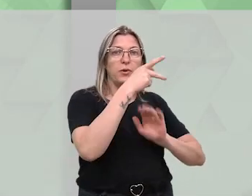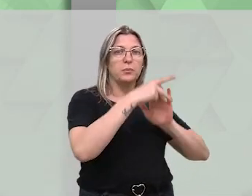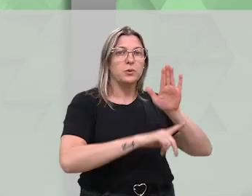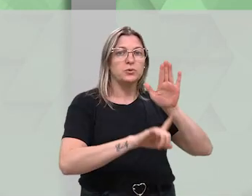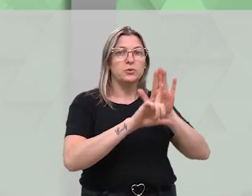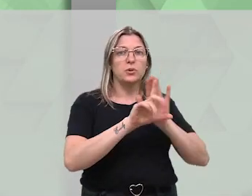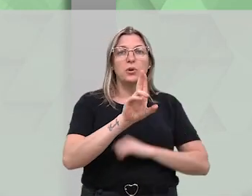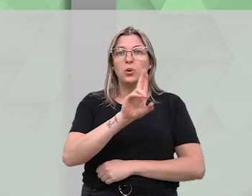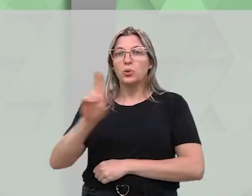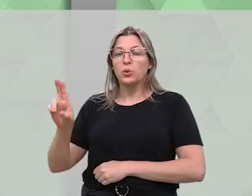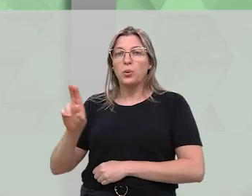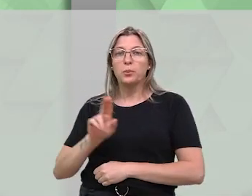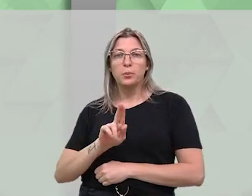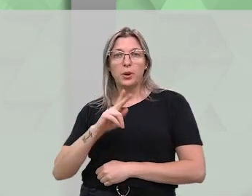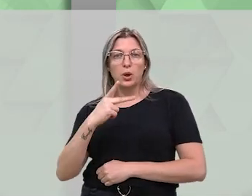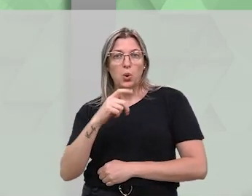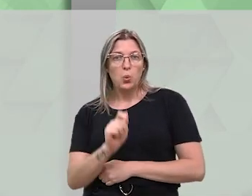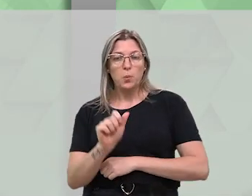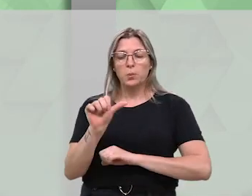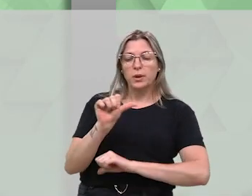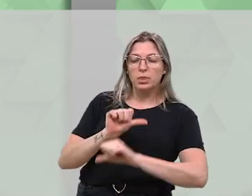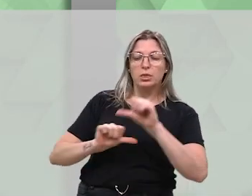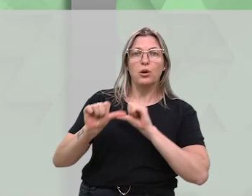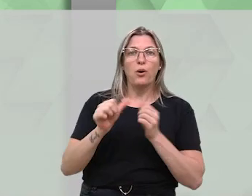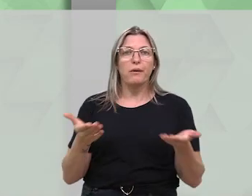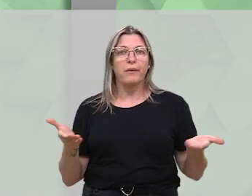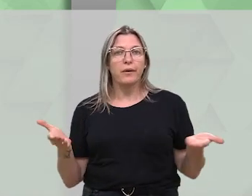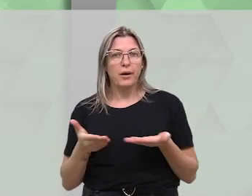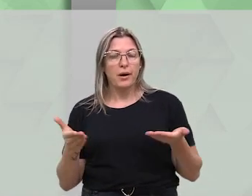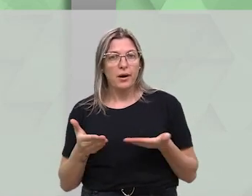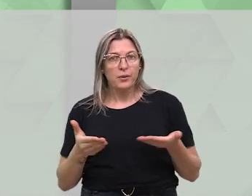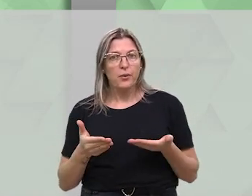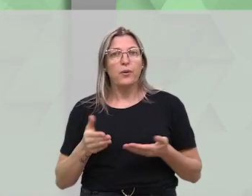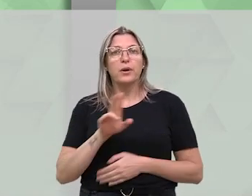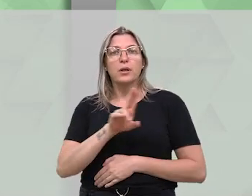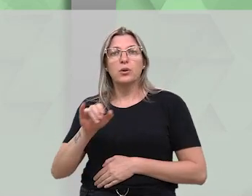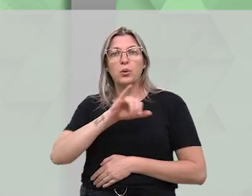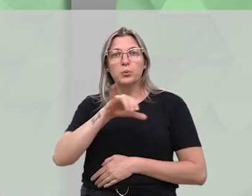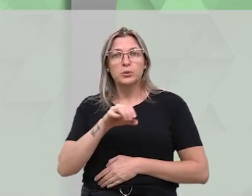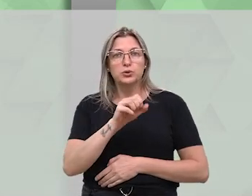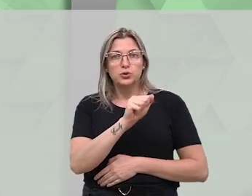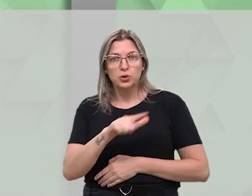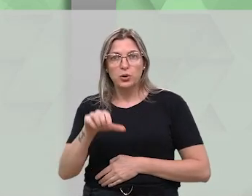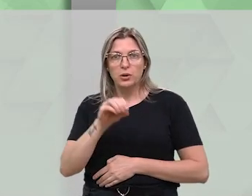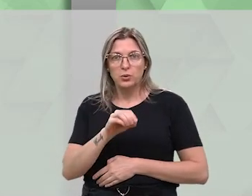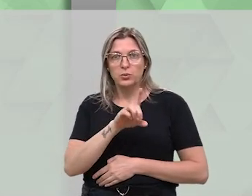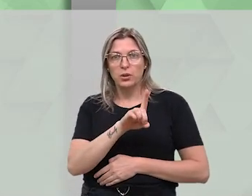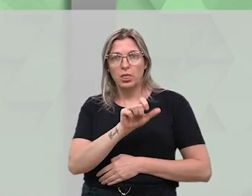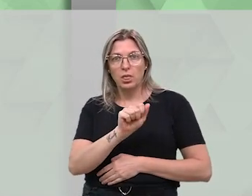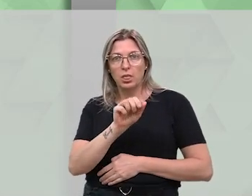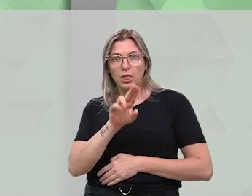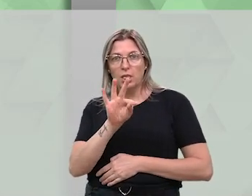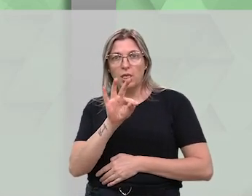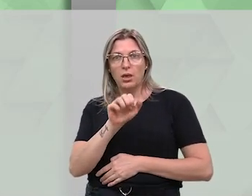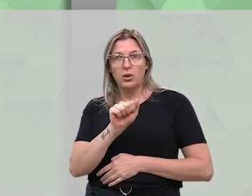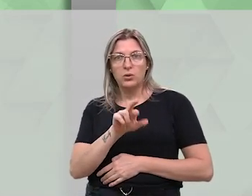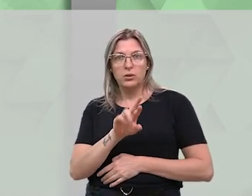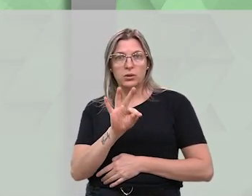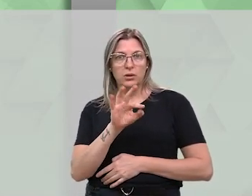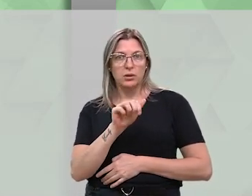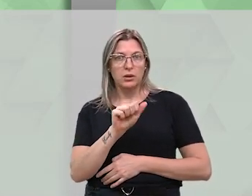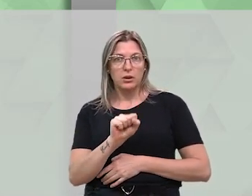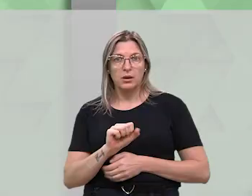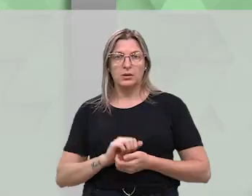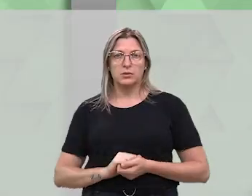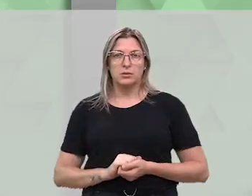2023. Aprovado o projeto de lei que denomina a Unidade Municipal de Referência em Saúde, em nossa cidade, de